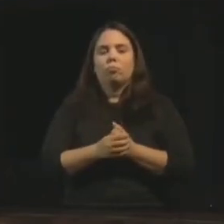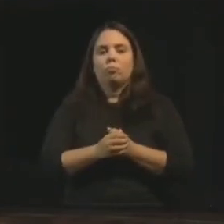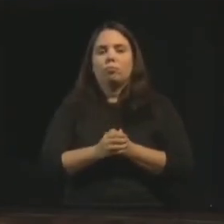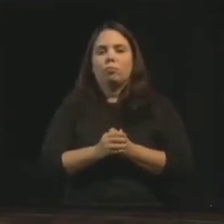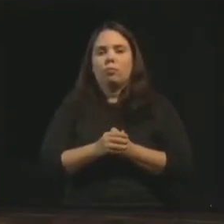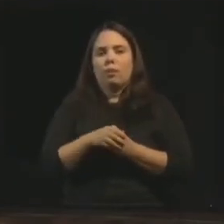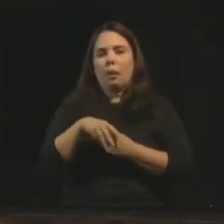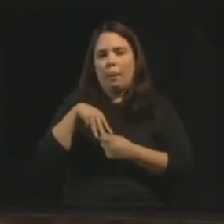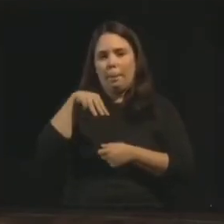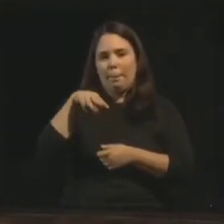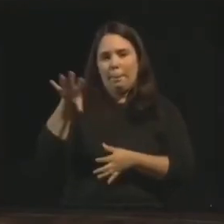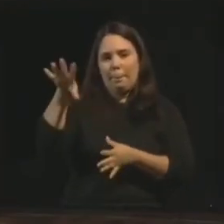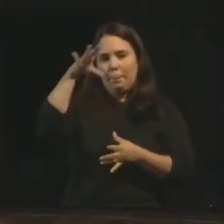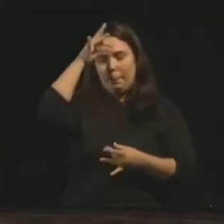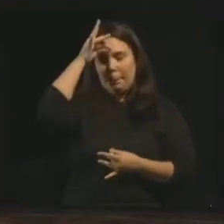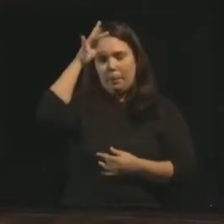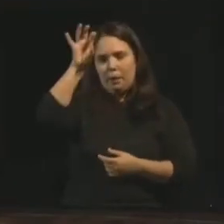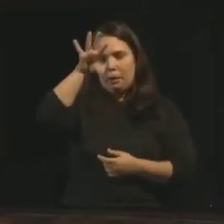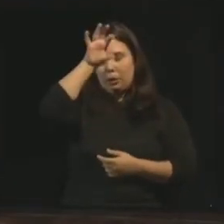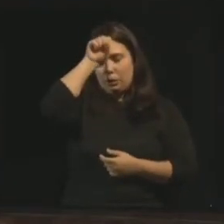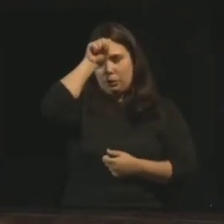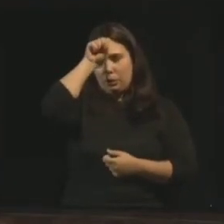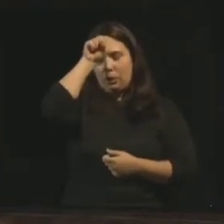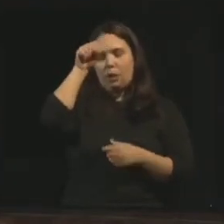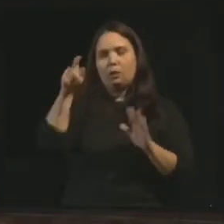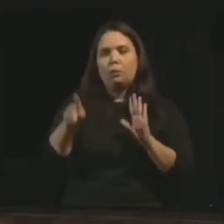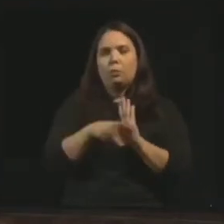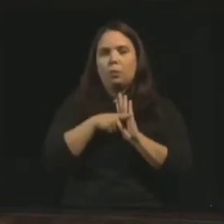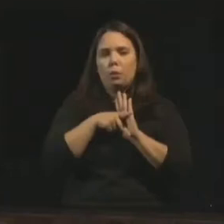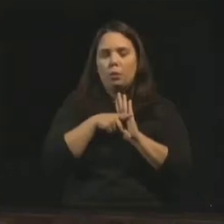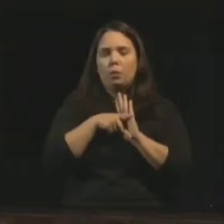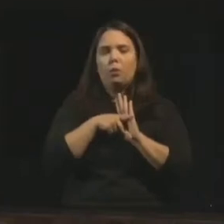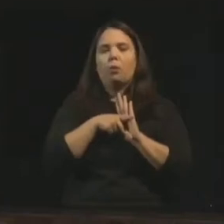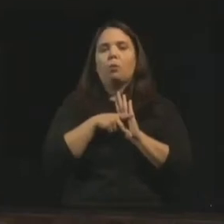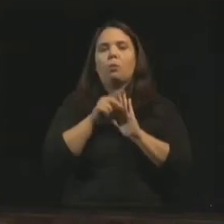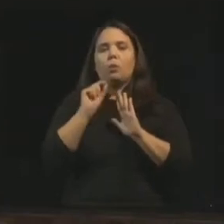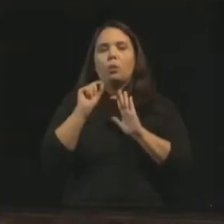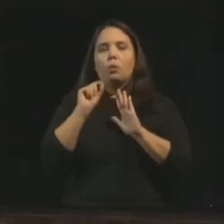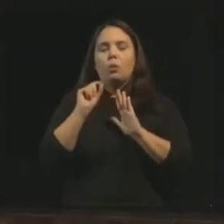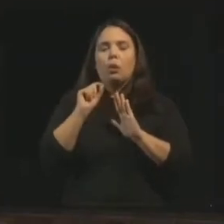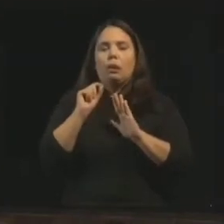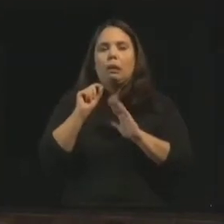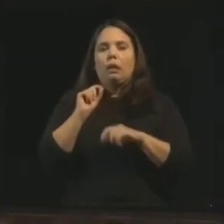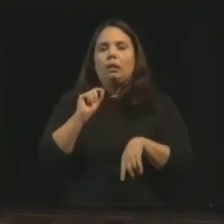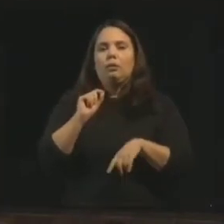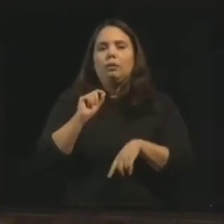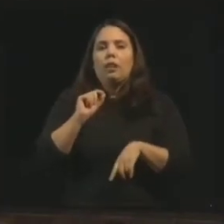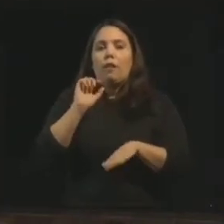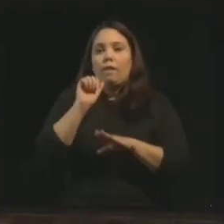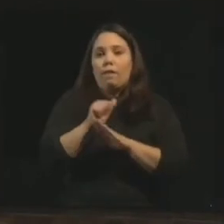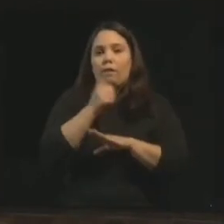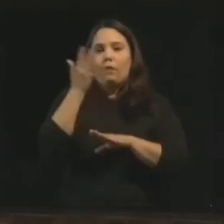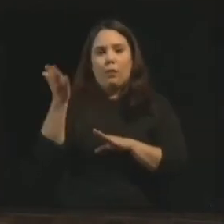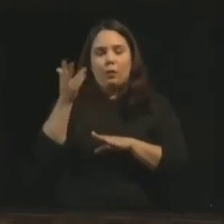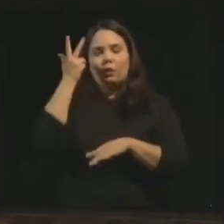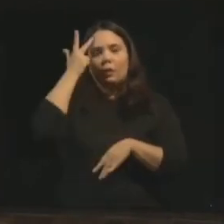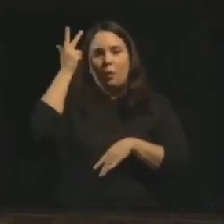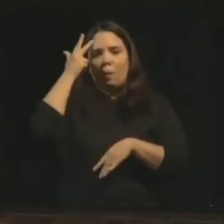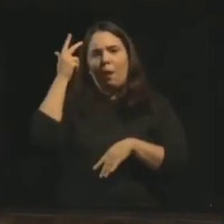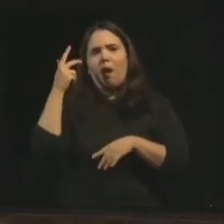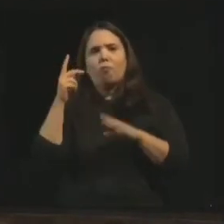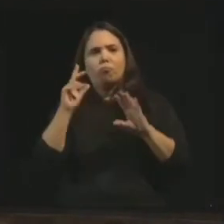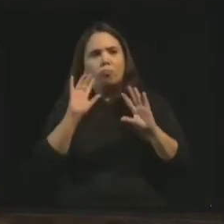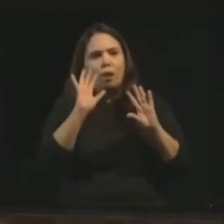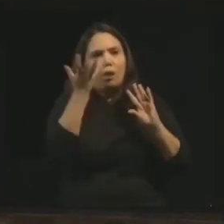a mediunidade extraordinária de Jesus. O seu, a sua paranormalidade, porque ele tinha faculdades também anímicas,